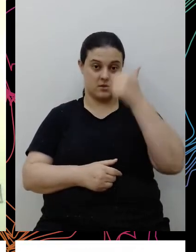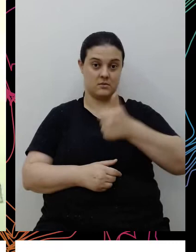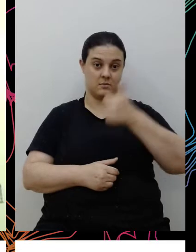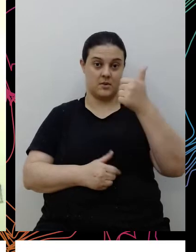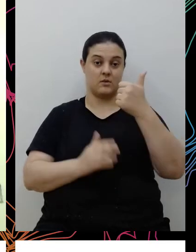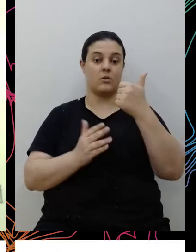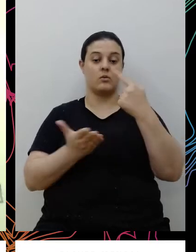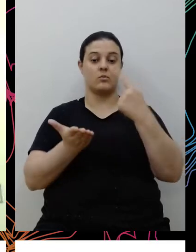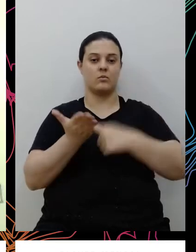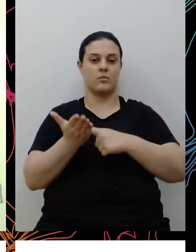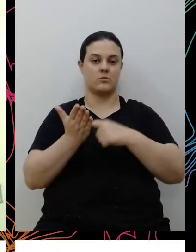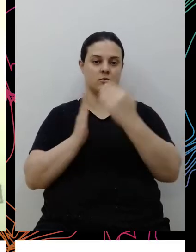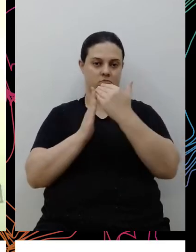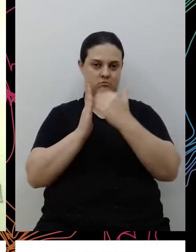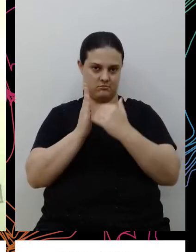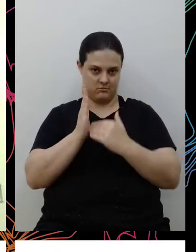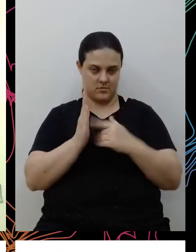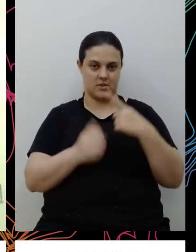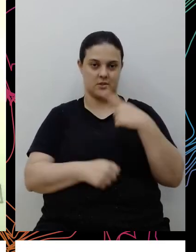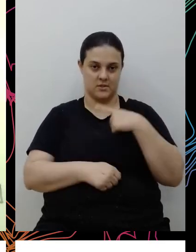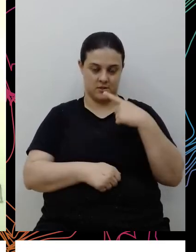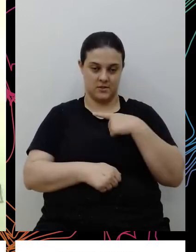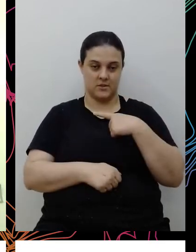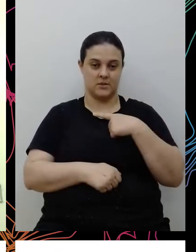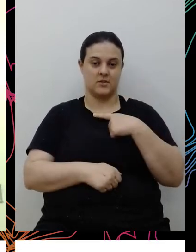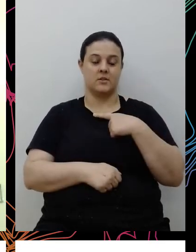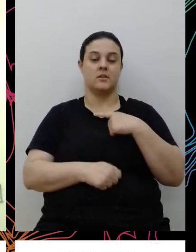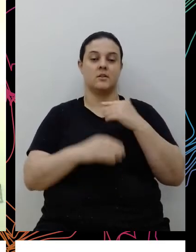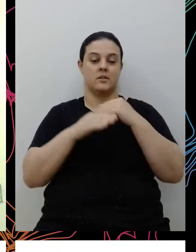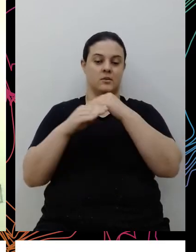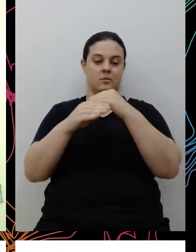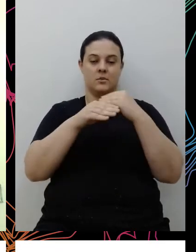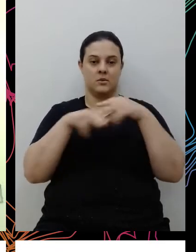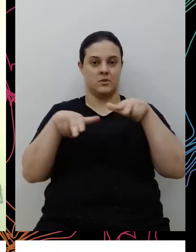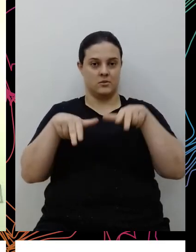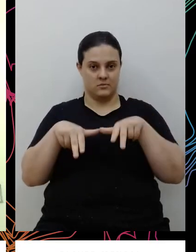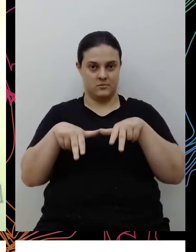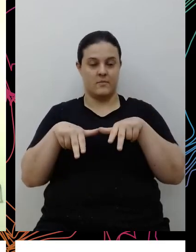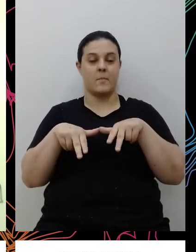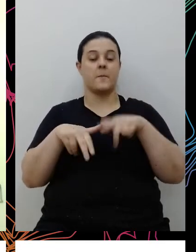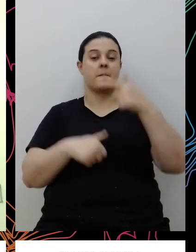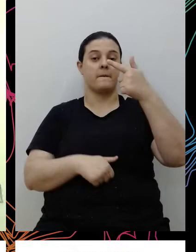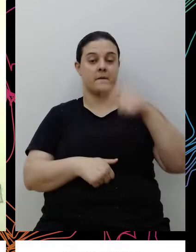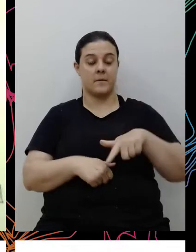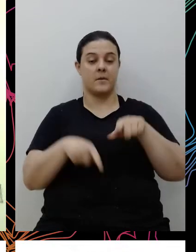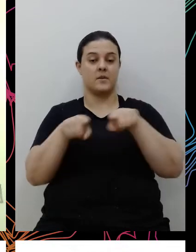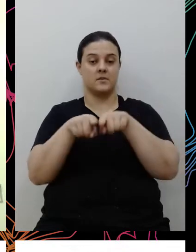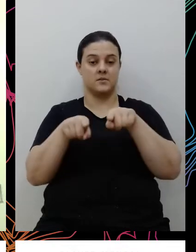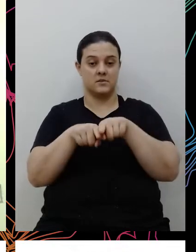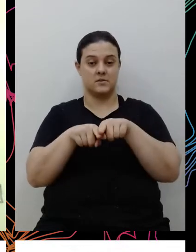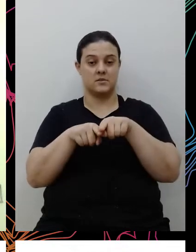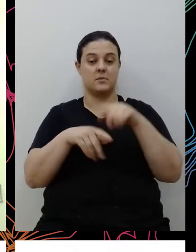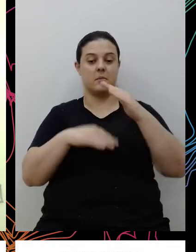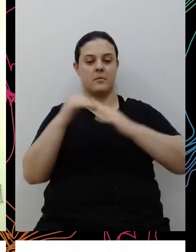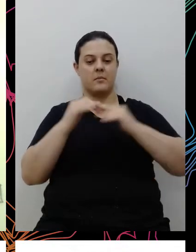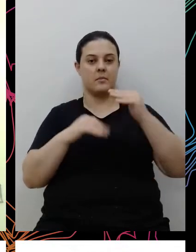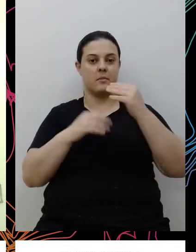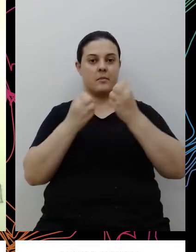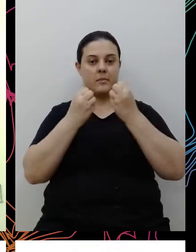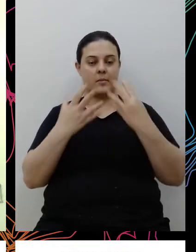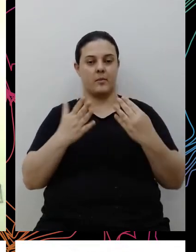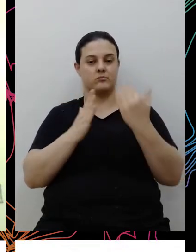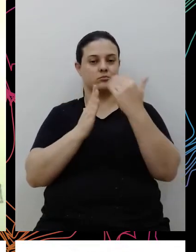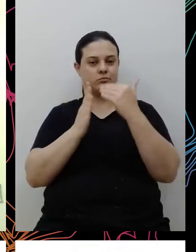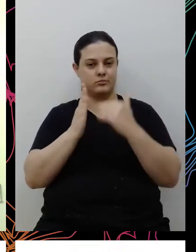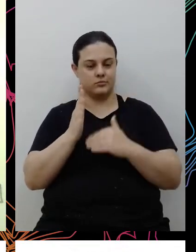empresas na frente da perspectiva de equidade de raça e de gênero, além também do banco de boas práticas que a gente já tem aí